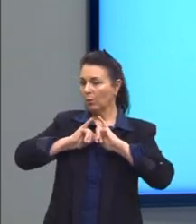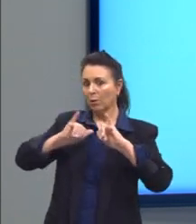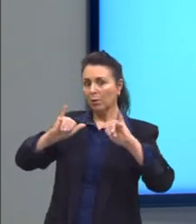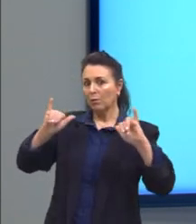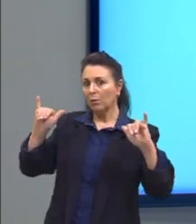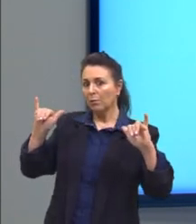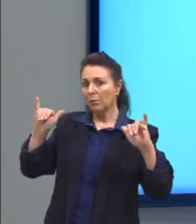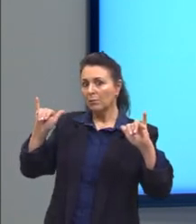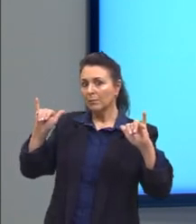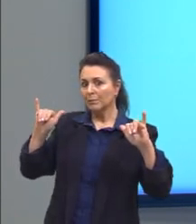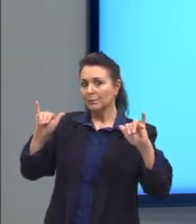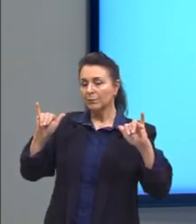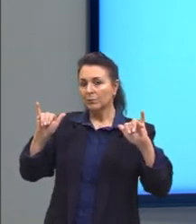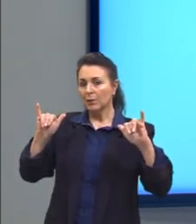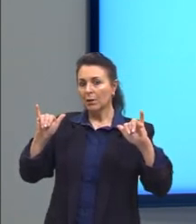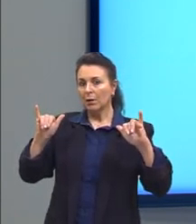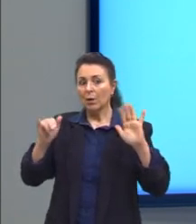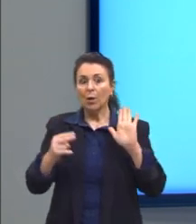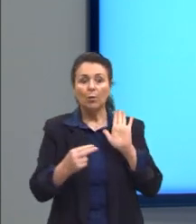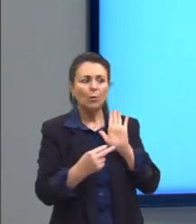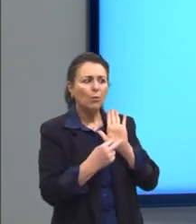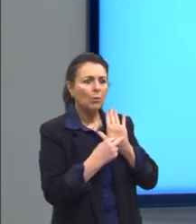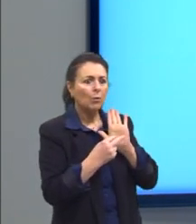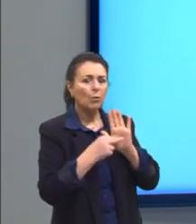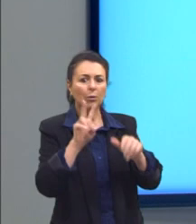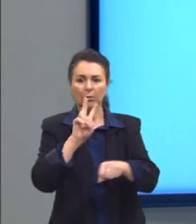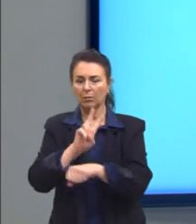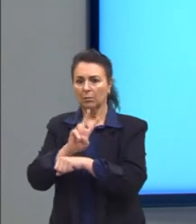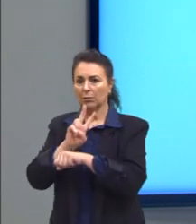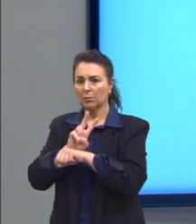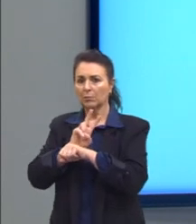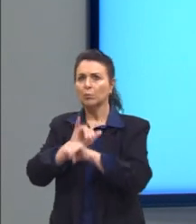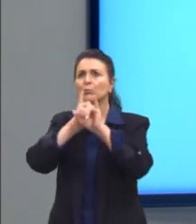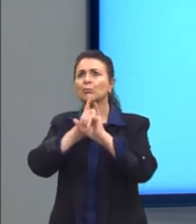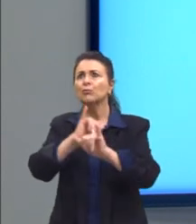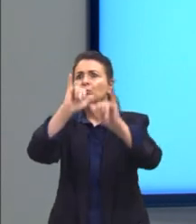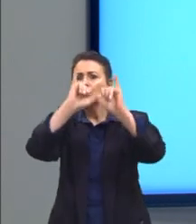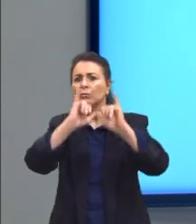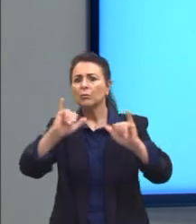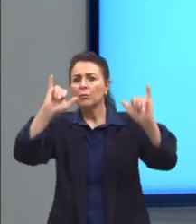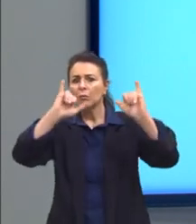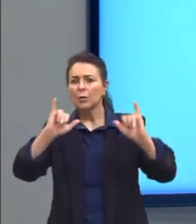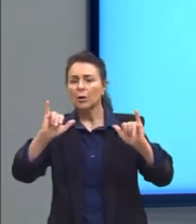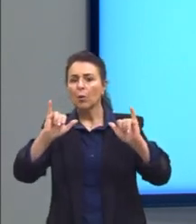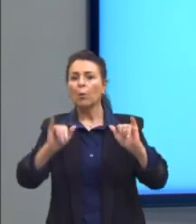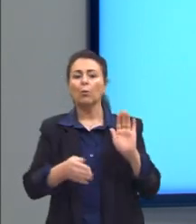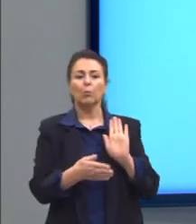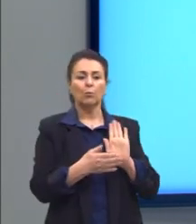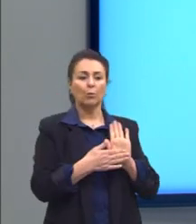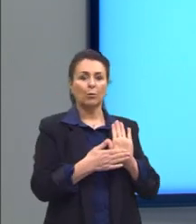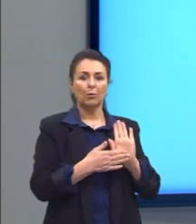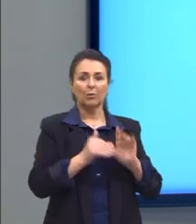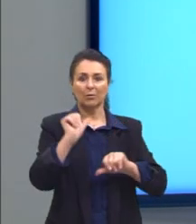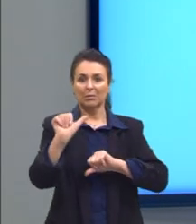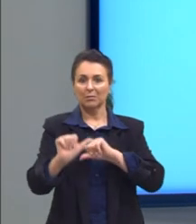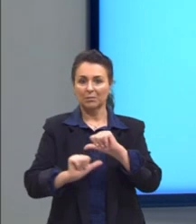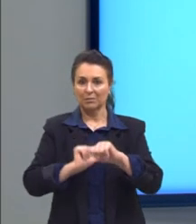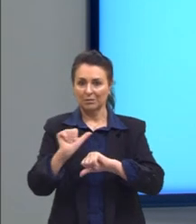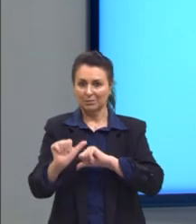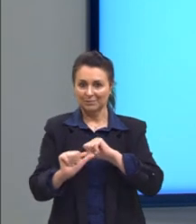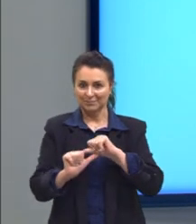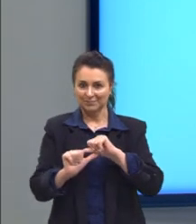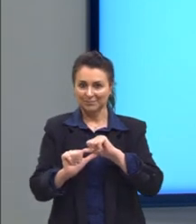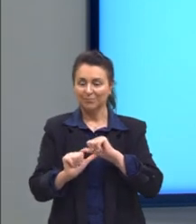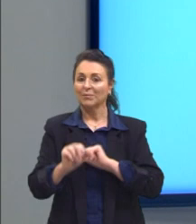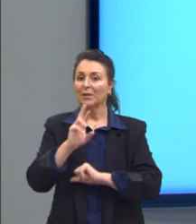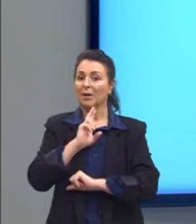motoristas. Alertar sobre. Divulgar algo. Ou propor uma mudança. A